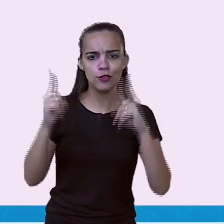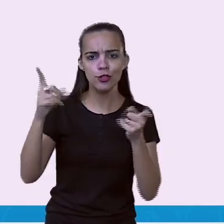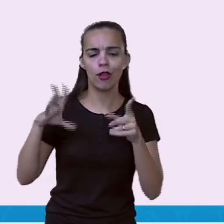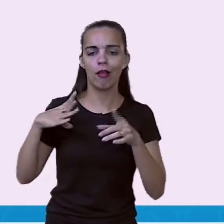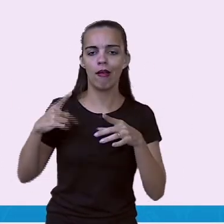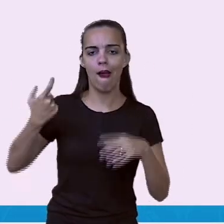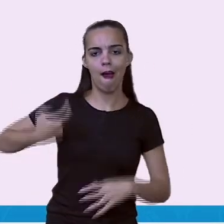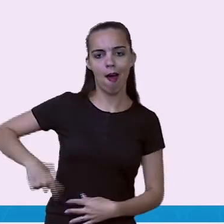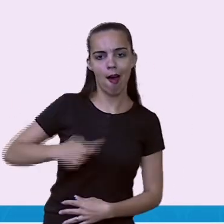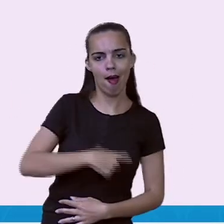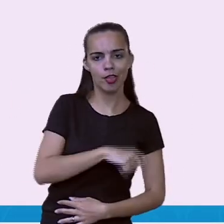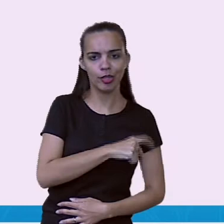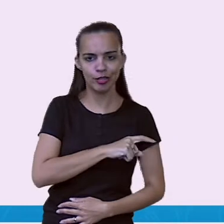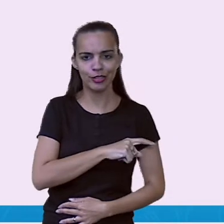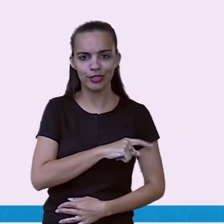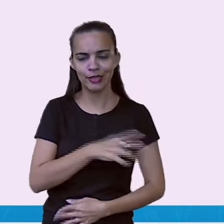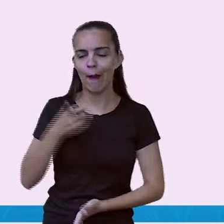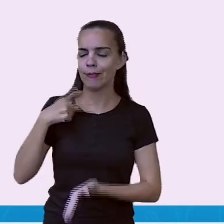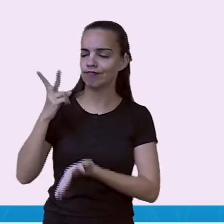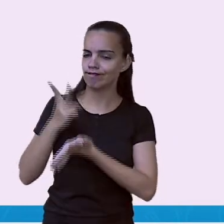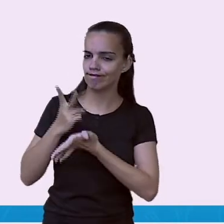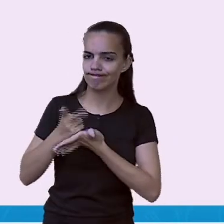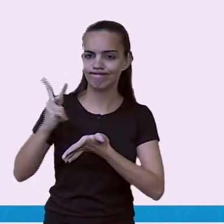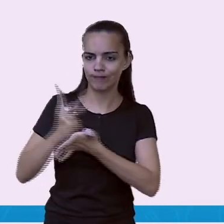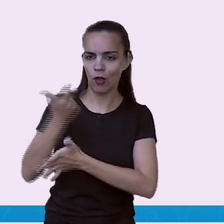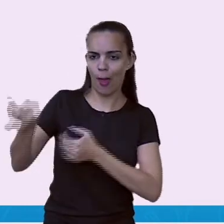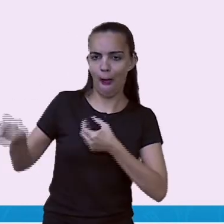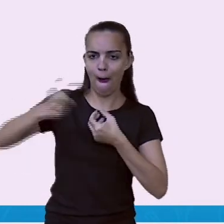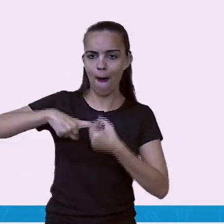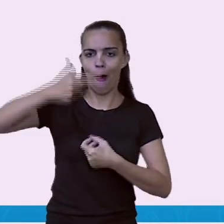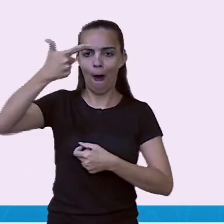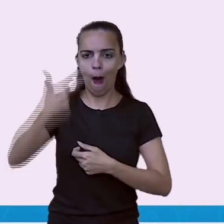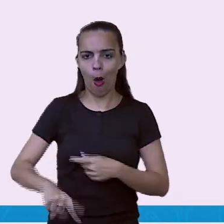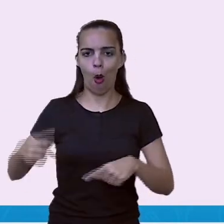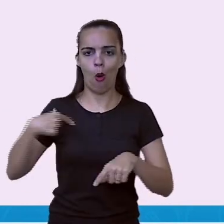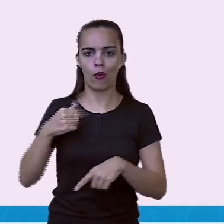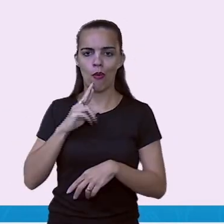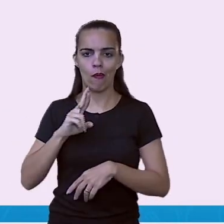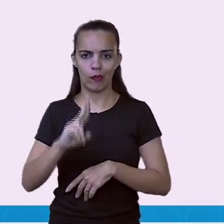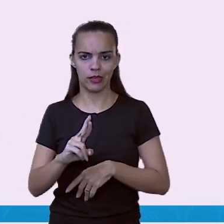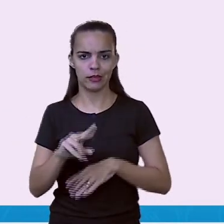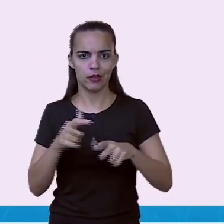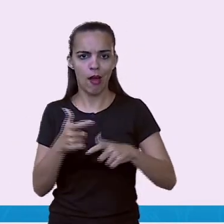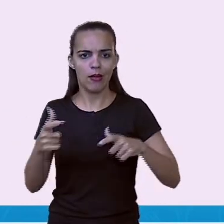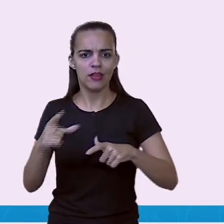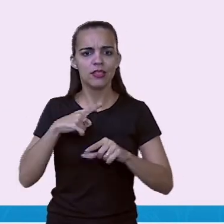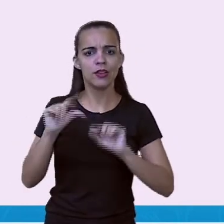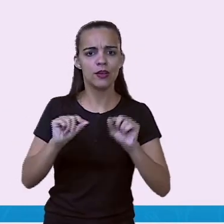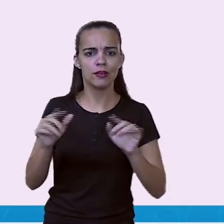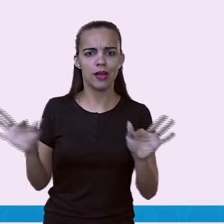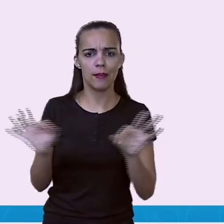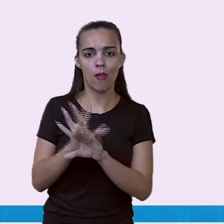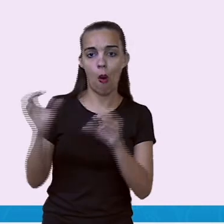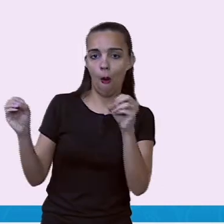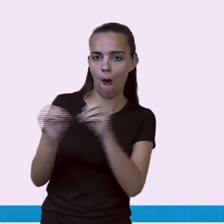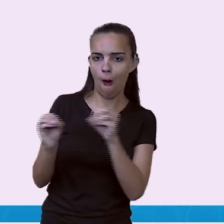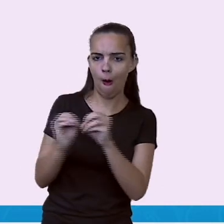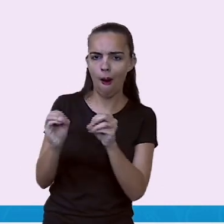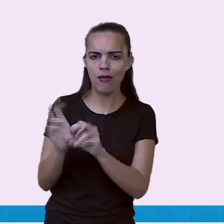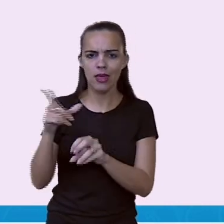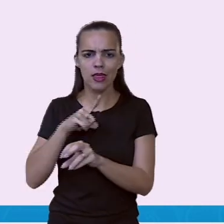em 0x0, o que forçou a definição por pênaltis. Nela, novamente, o Chile teve